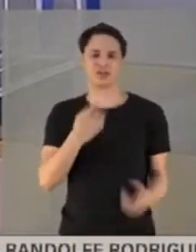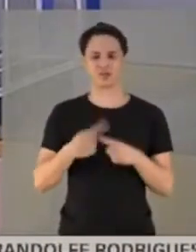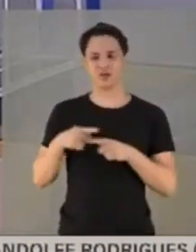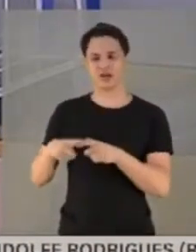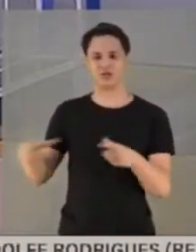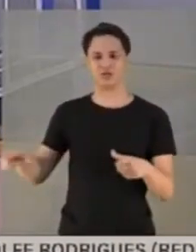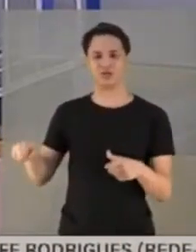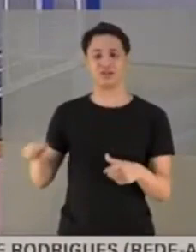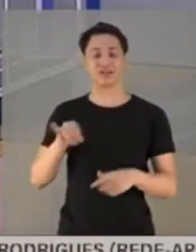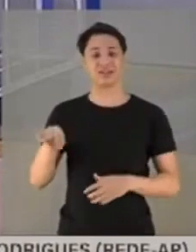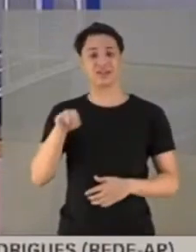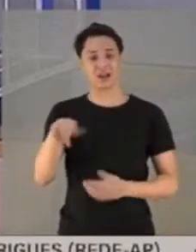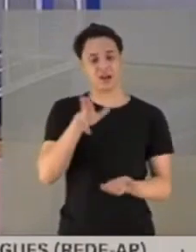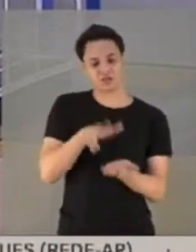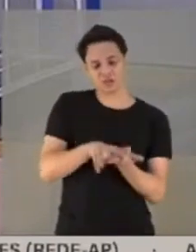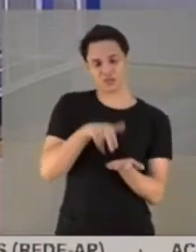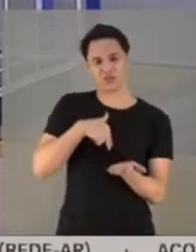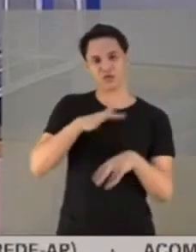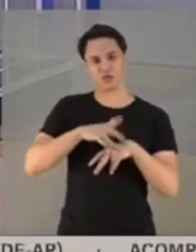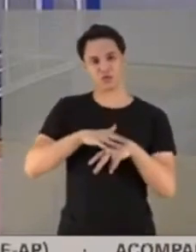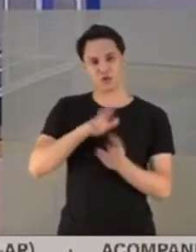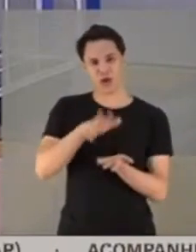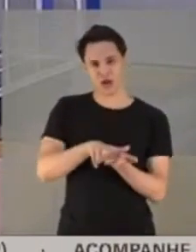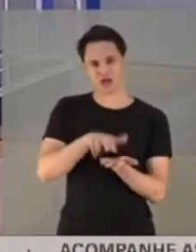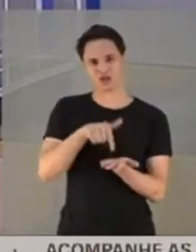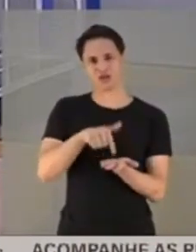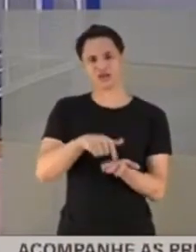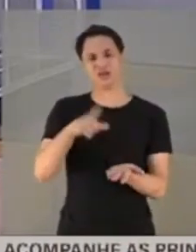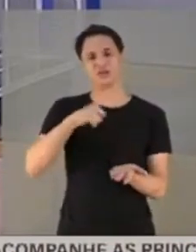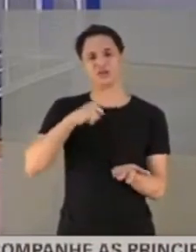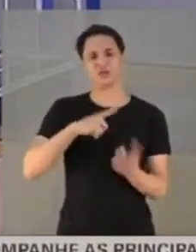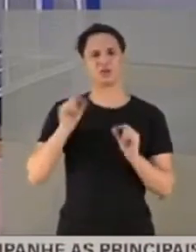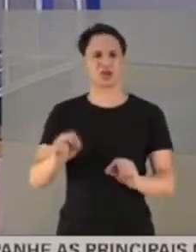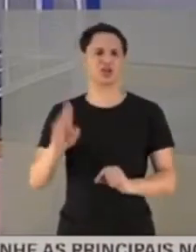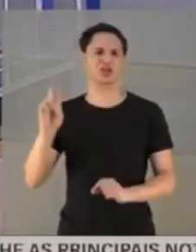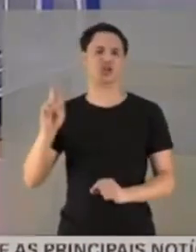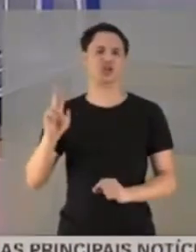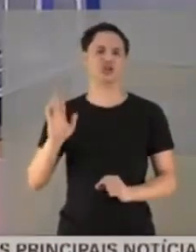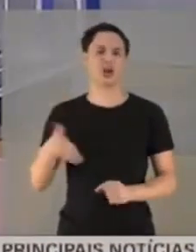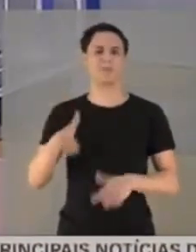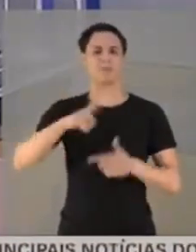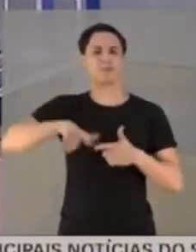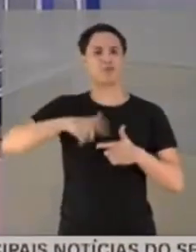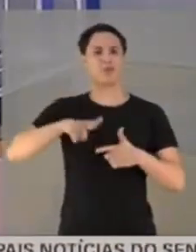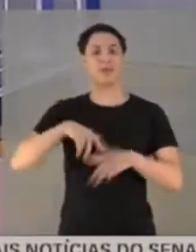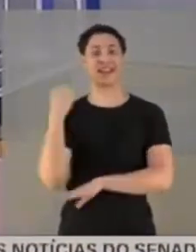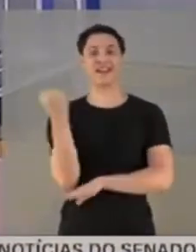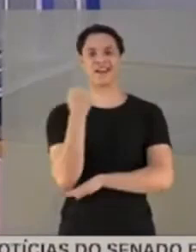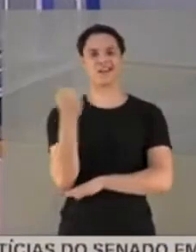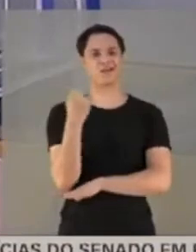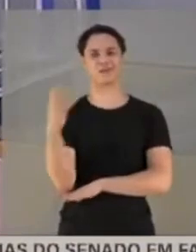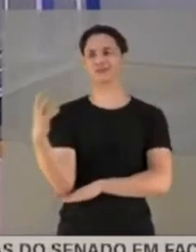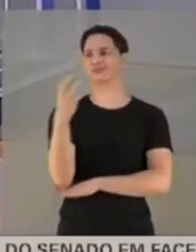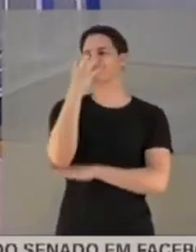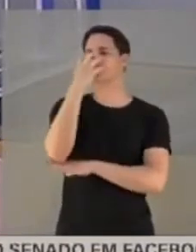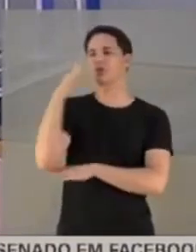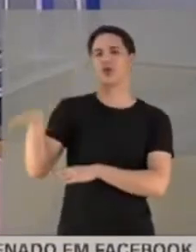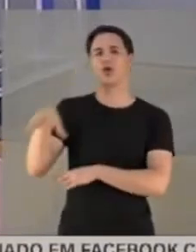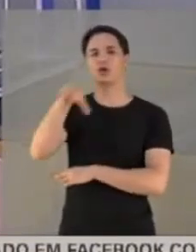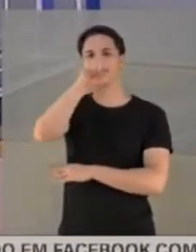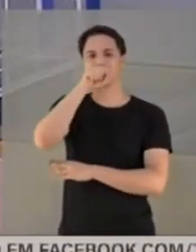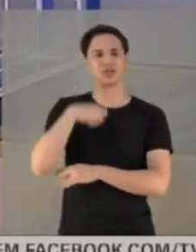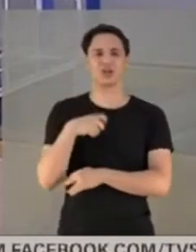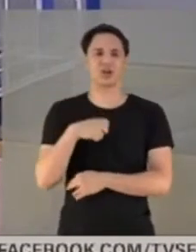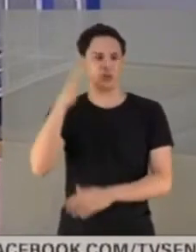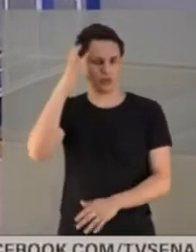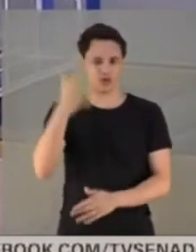paciente está com uma lesão já muito grave, o oxigênio não vai resolver. A minha irmã ficou cinco dias com